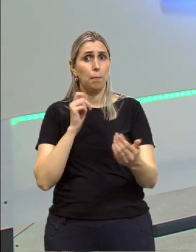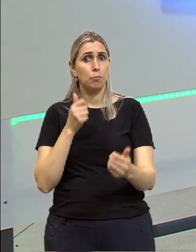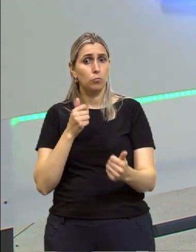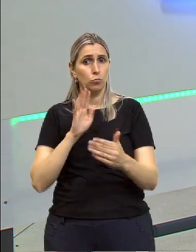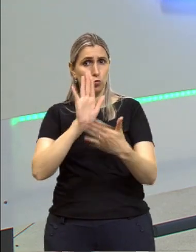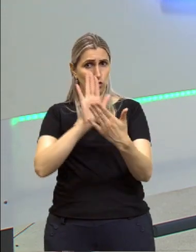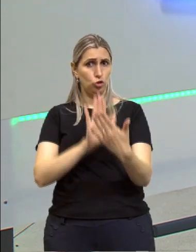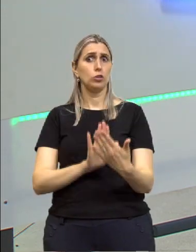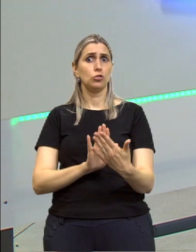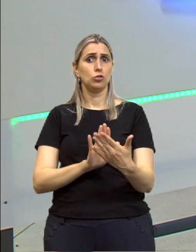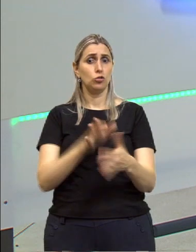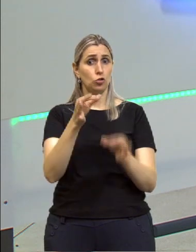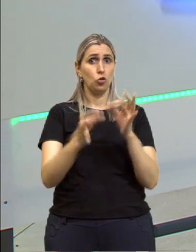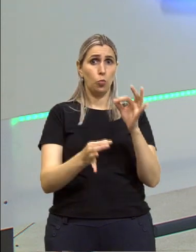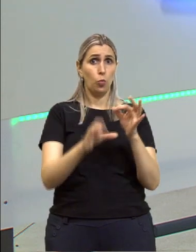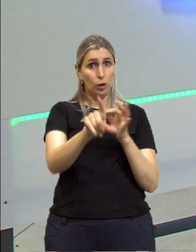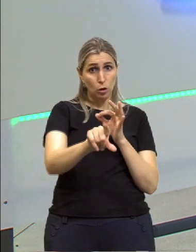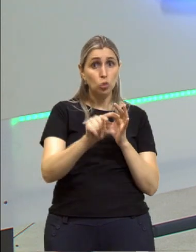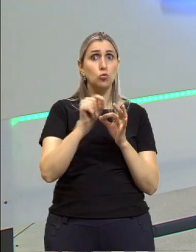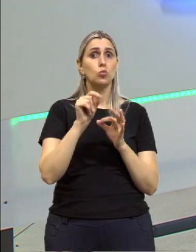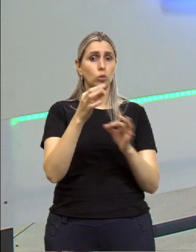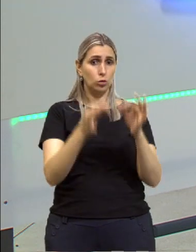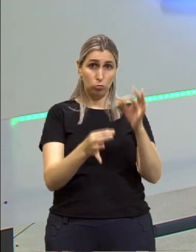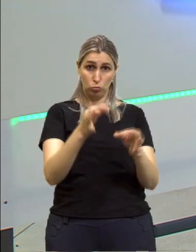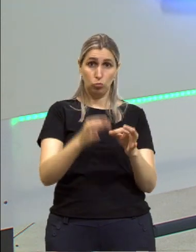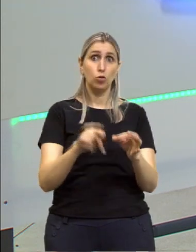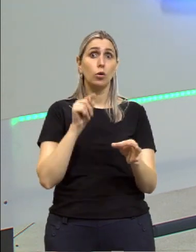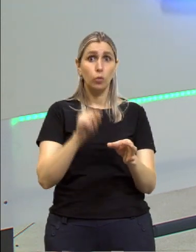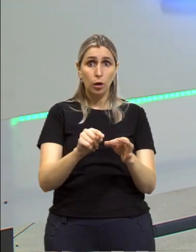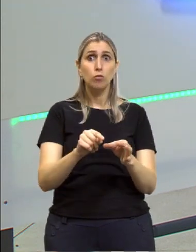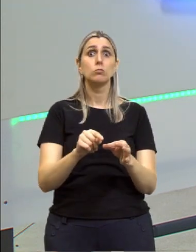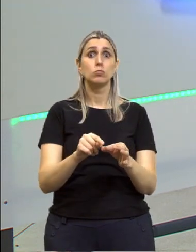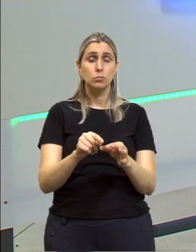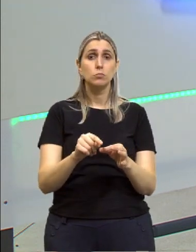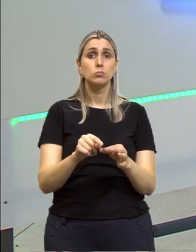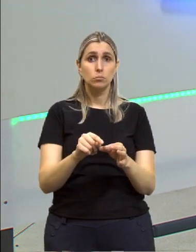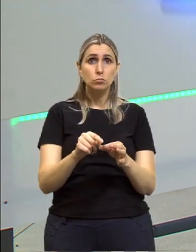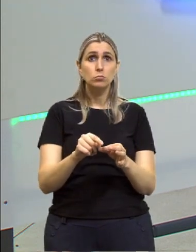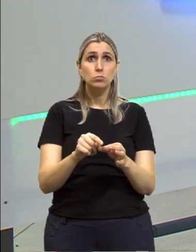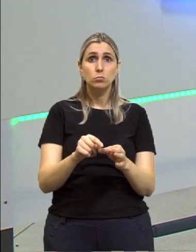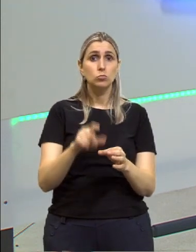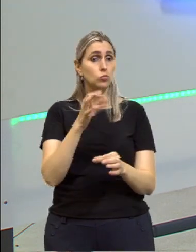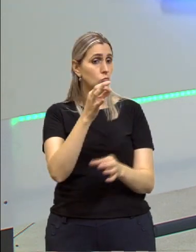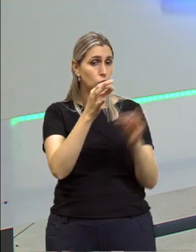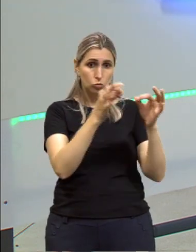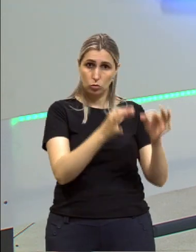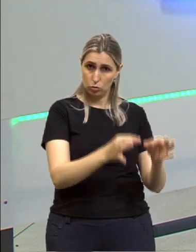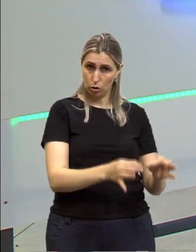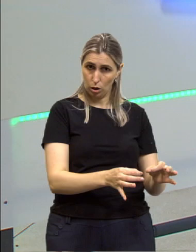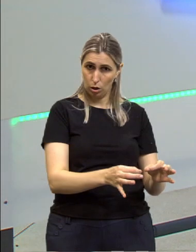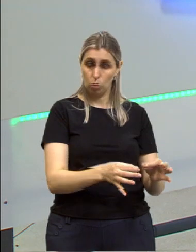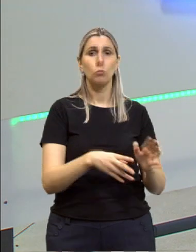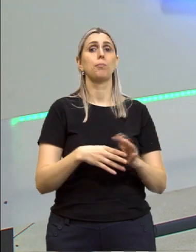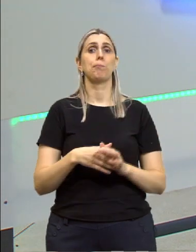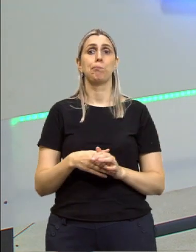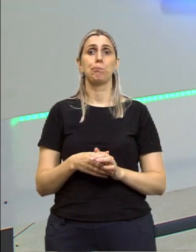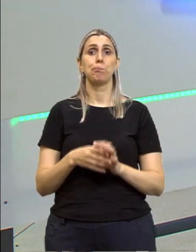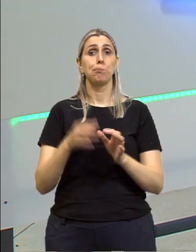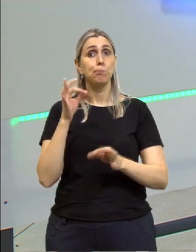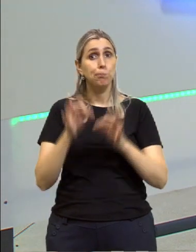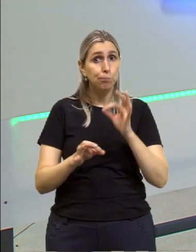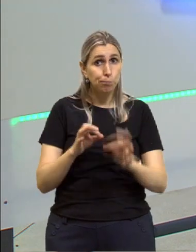isso, esses juízos, esses julgamentos, como certo, correto,